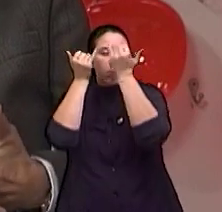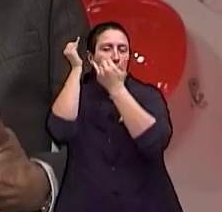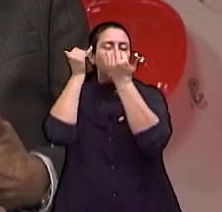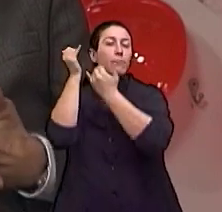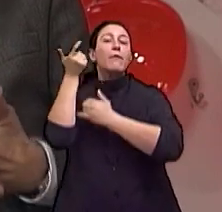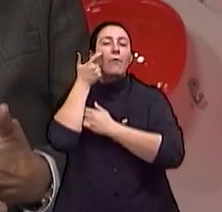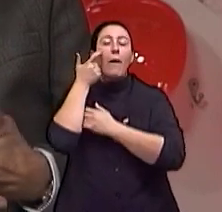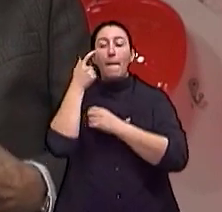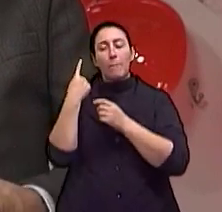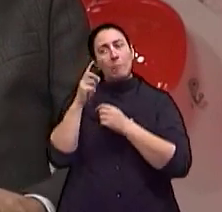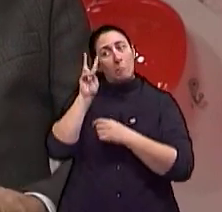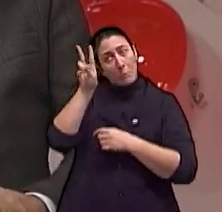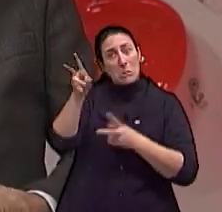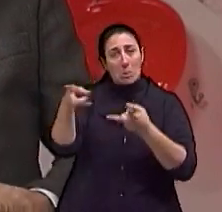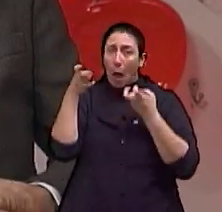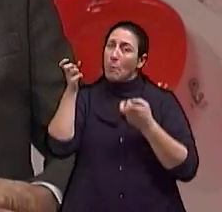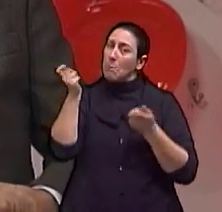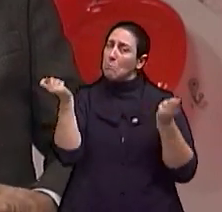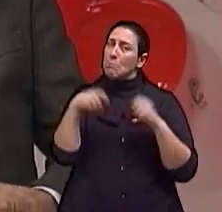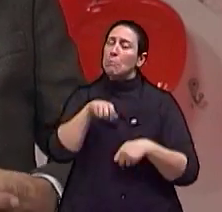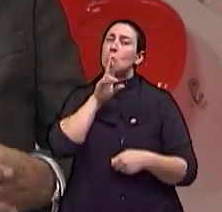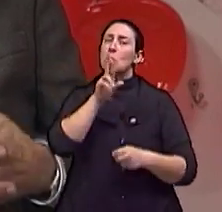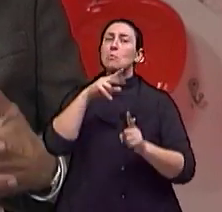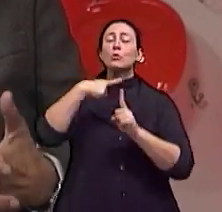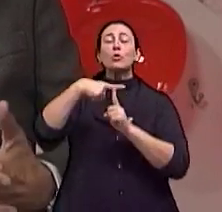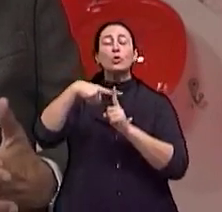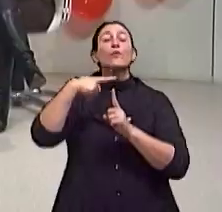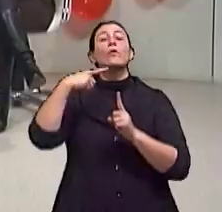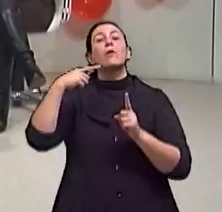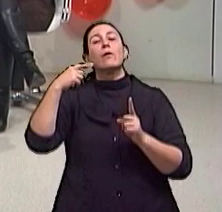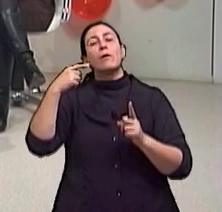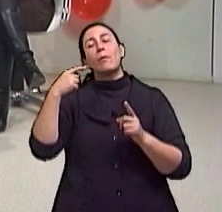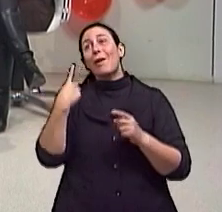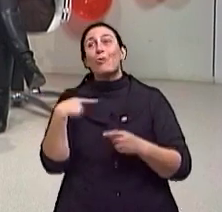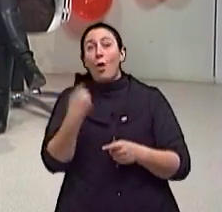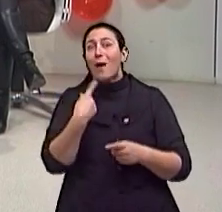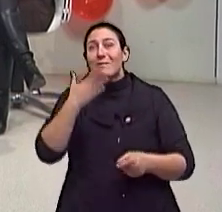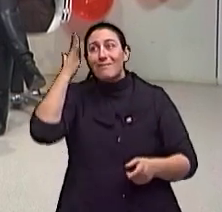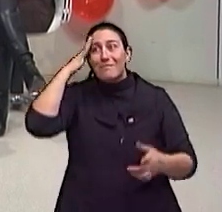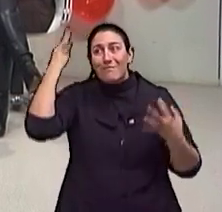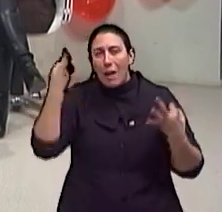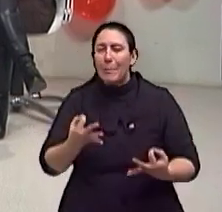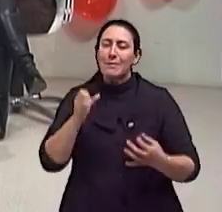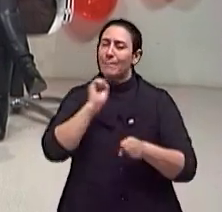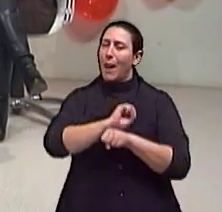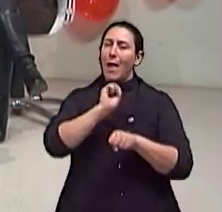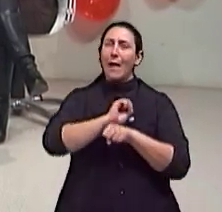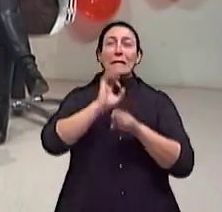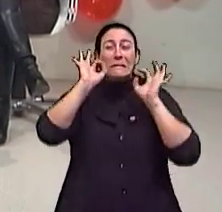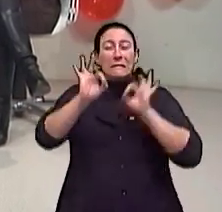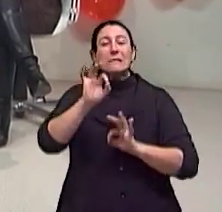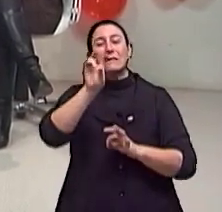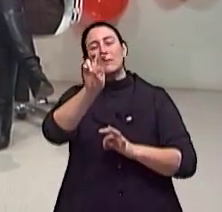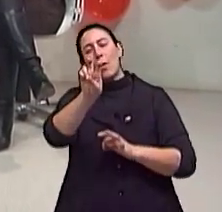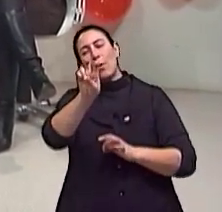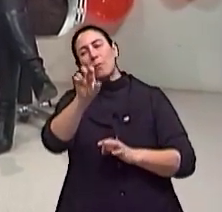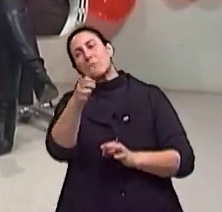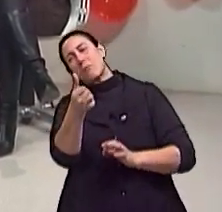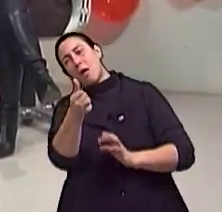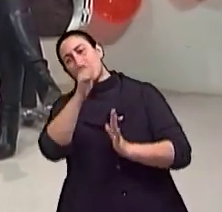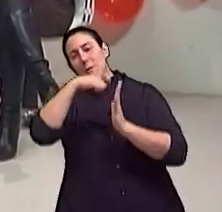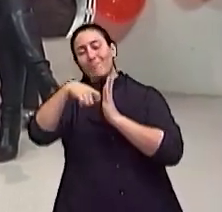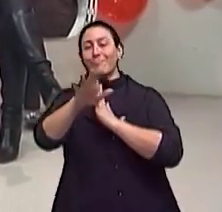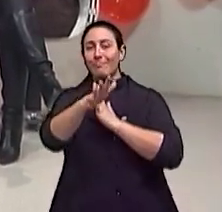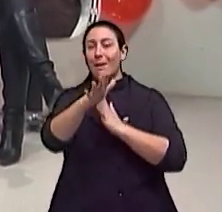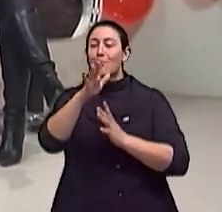convicção de que ela vai ter um bom resultado, mas isso nós só saberemos realmente daqui 5, 6 meses. É o tempo que demora para fazer uma programação,